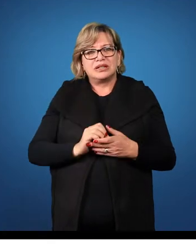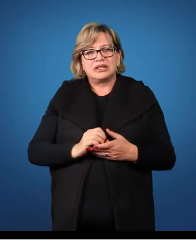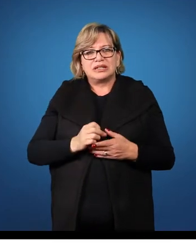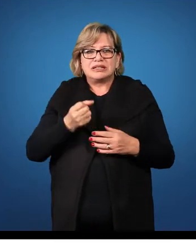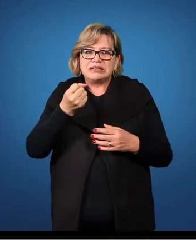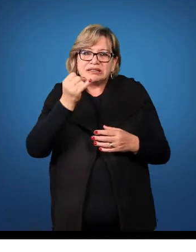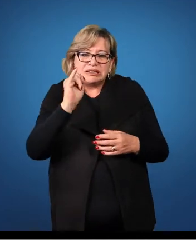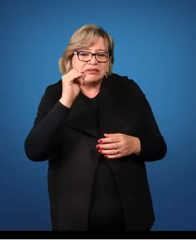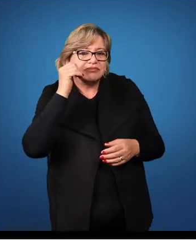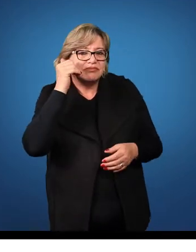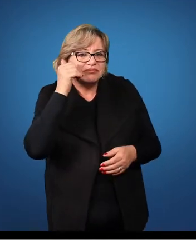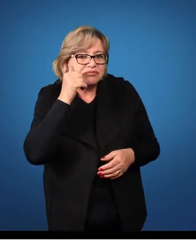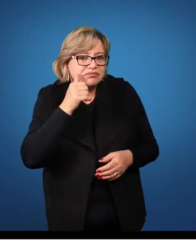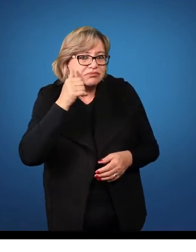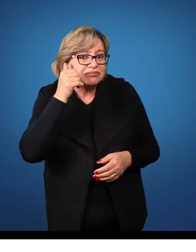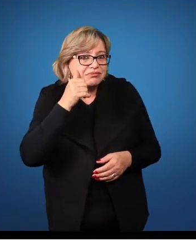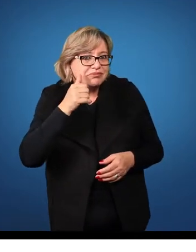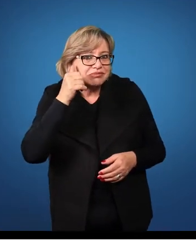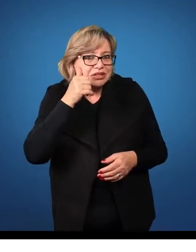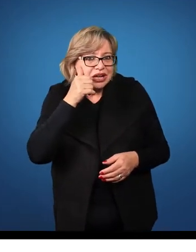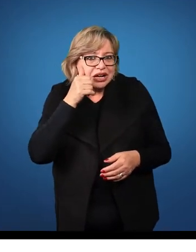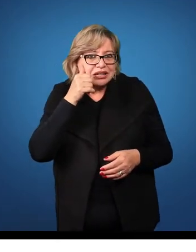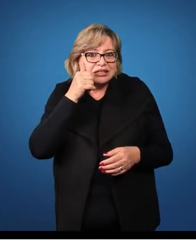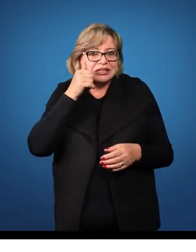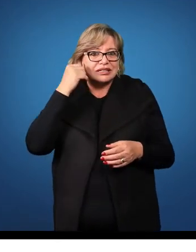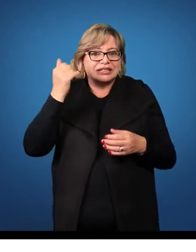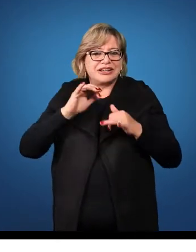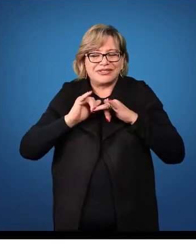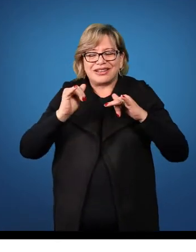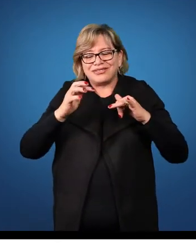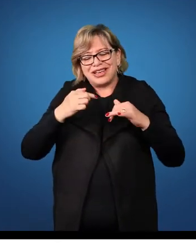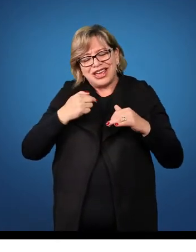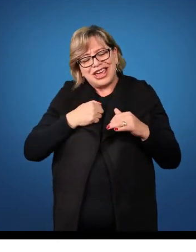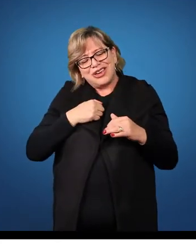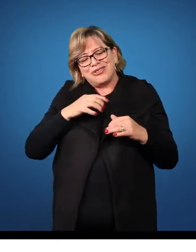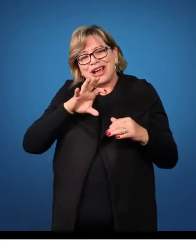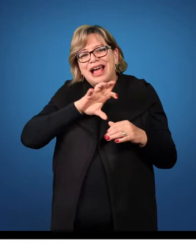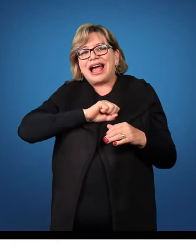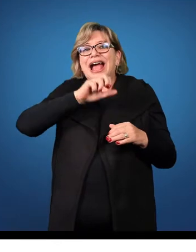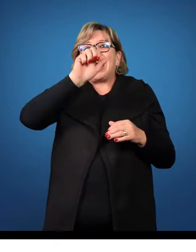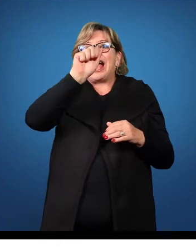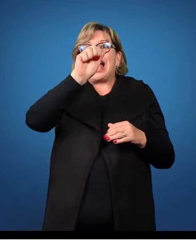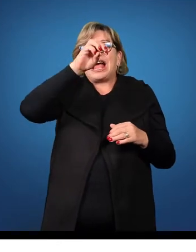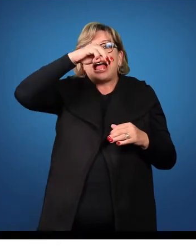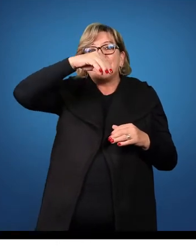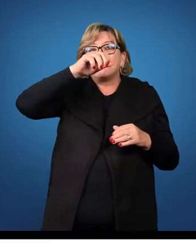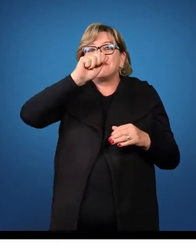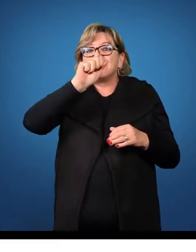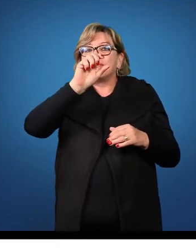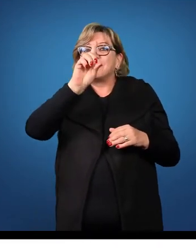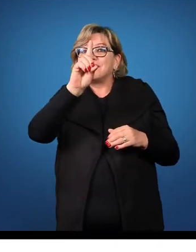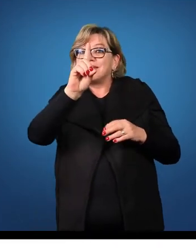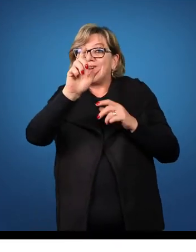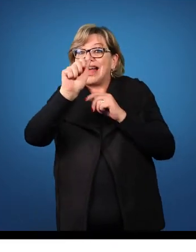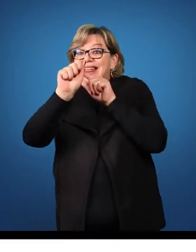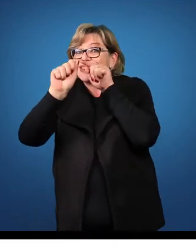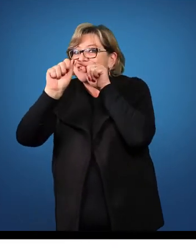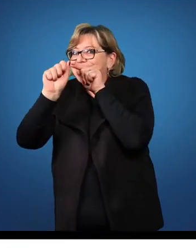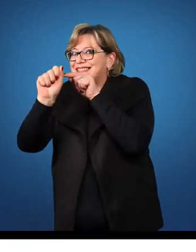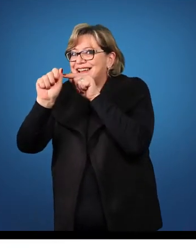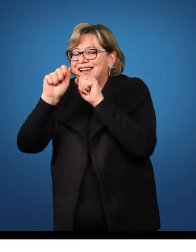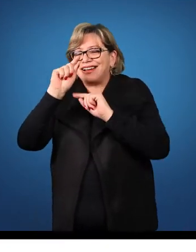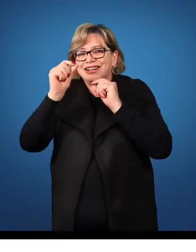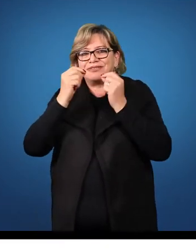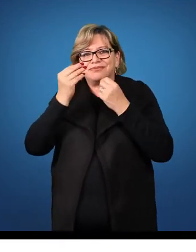fosse um feminino, uma garota que dissesse, eu sou amada, ela iria usar essa